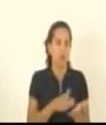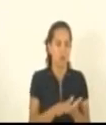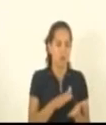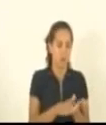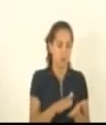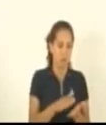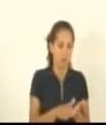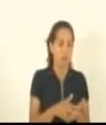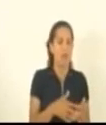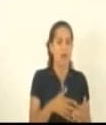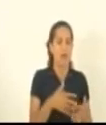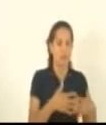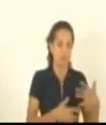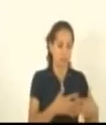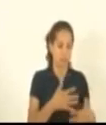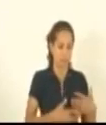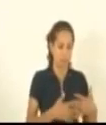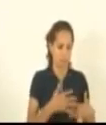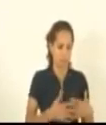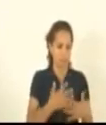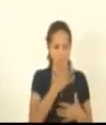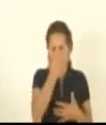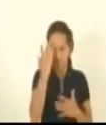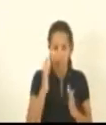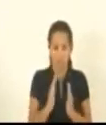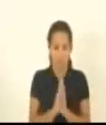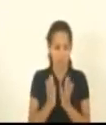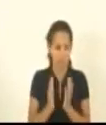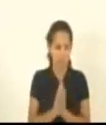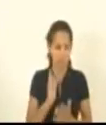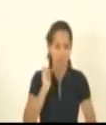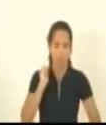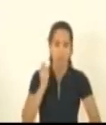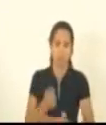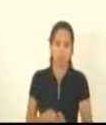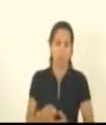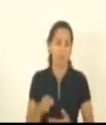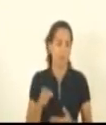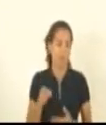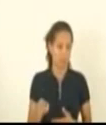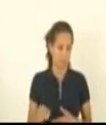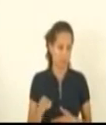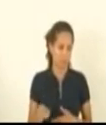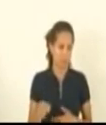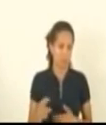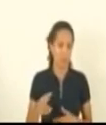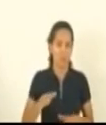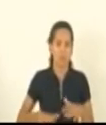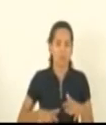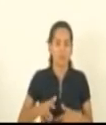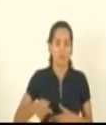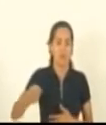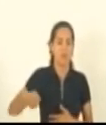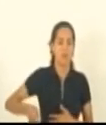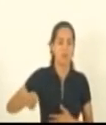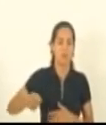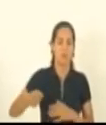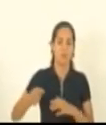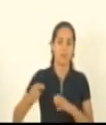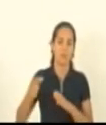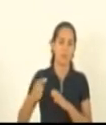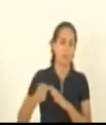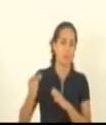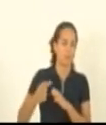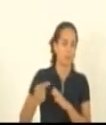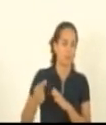para quem? Para o consumidor. Os mais pobres, que no final, que pagam esses custos, que são colocados, muitas vezes, obrigando o empreendedor a colocar